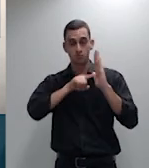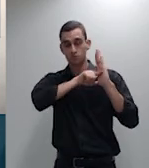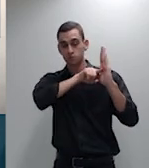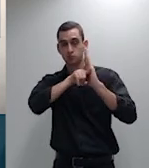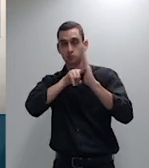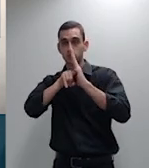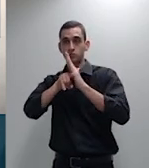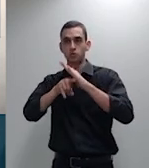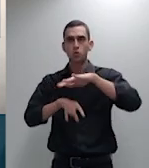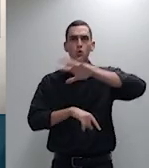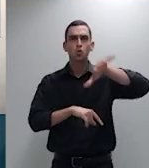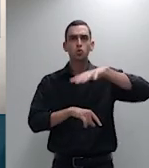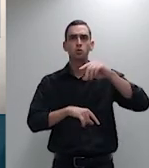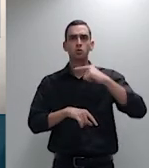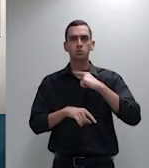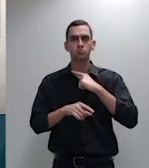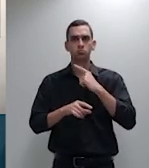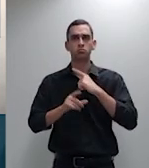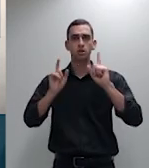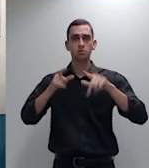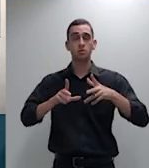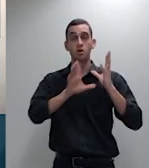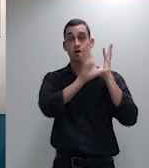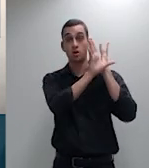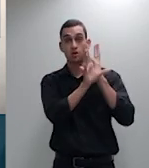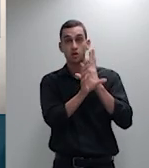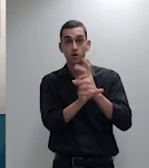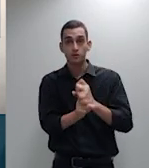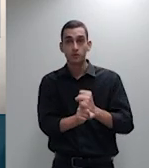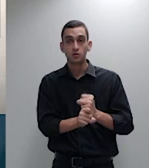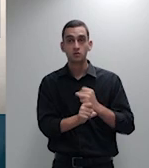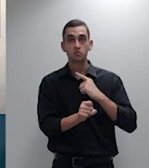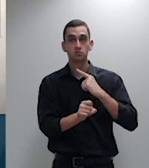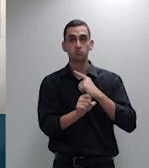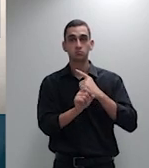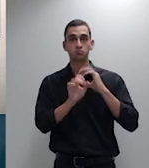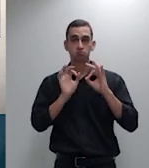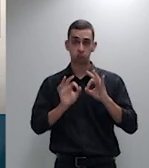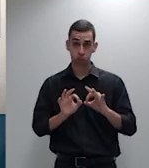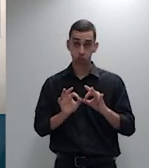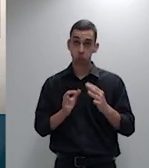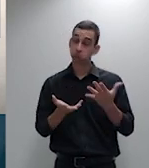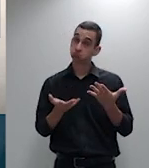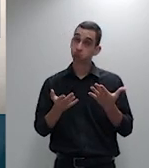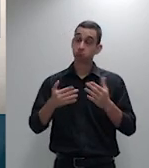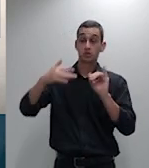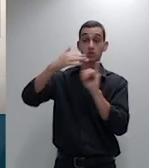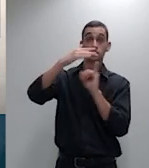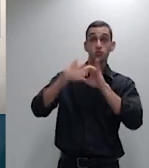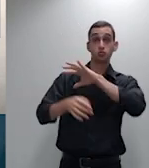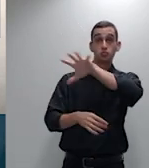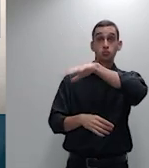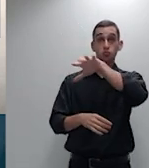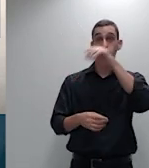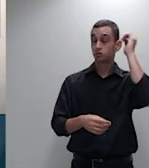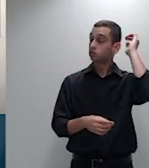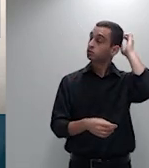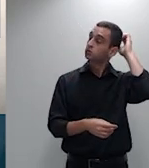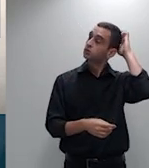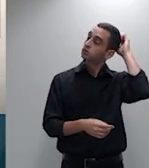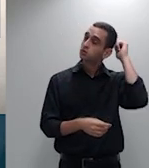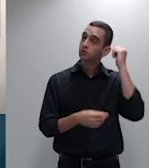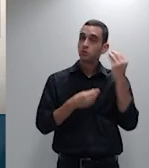índice pois como já dito as operadoras dispõem da NTRP documento apto a fazer prova da base